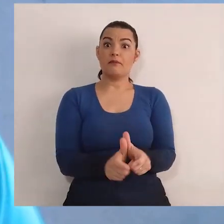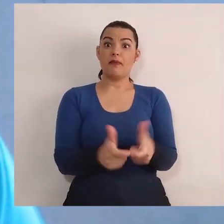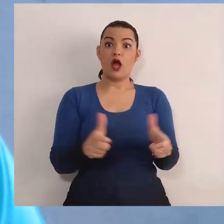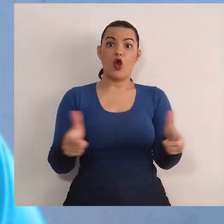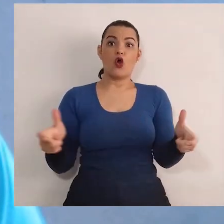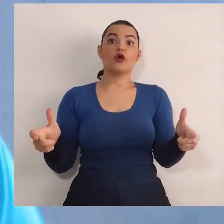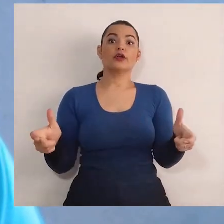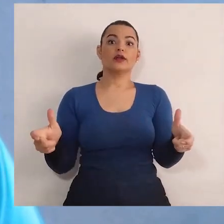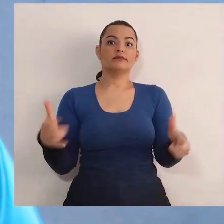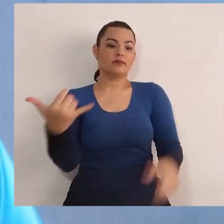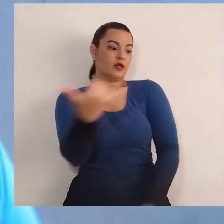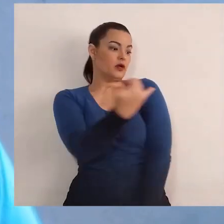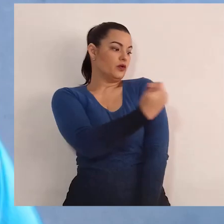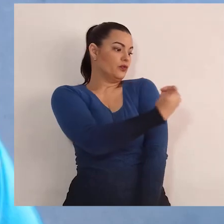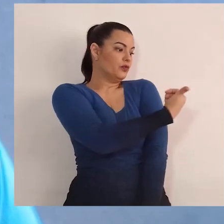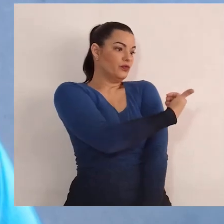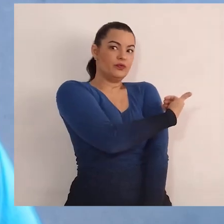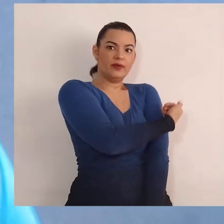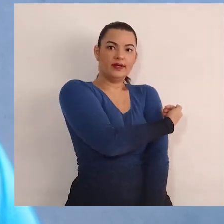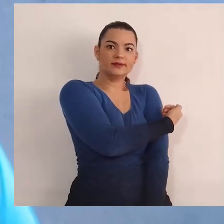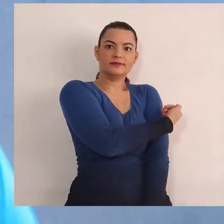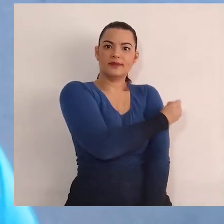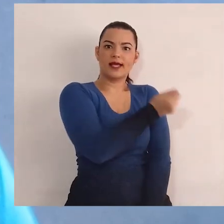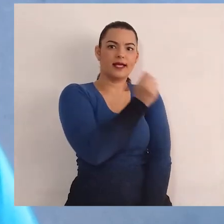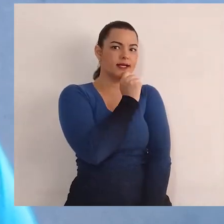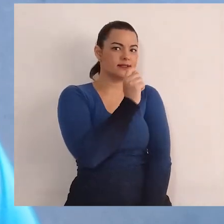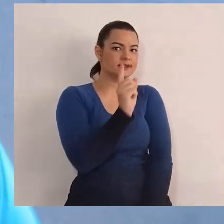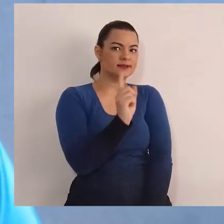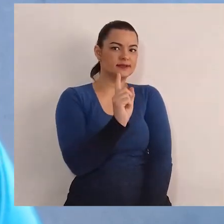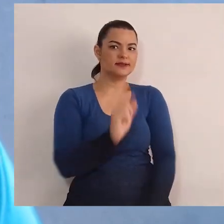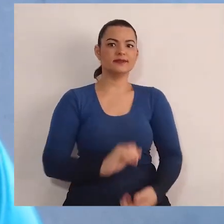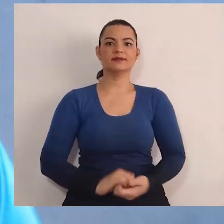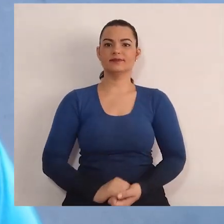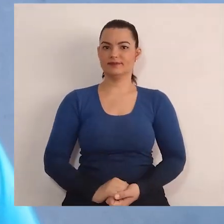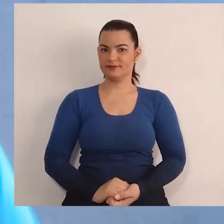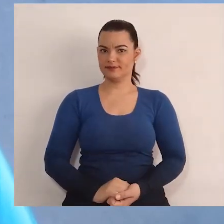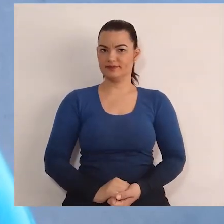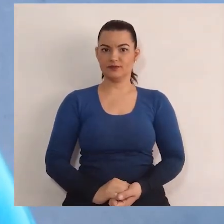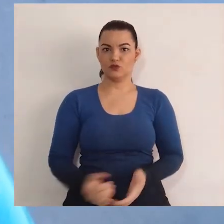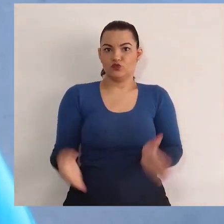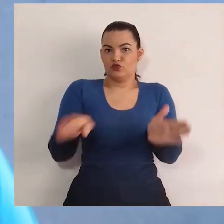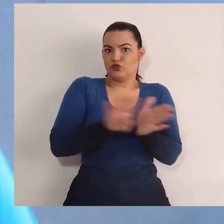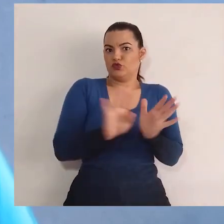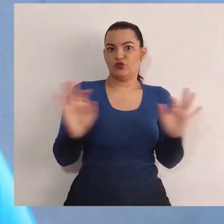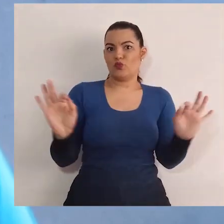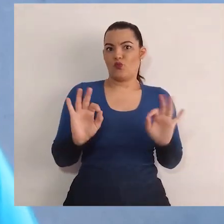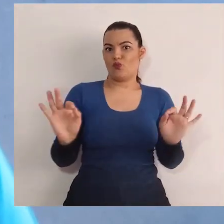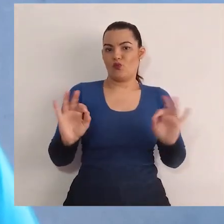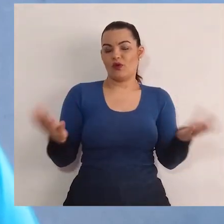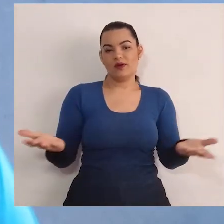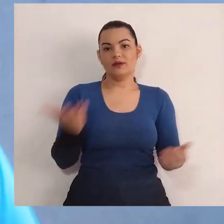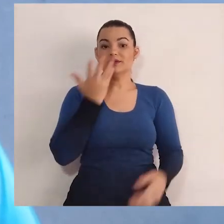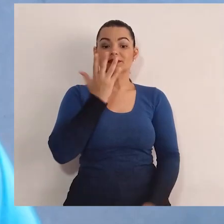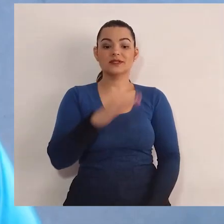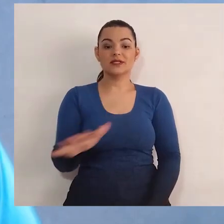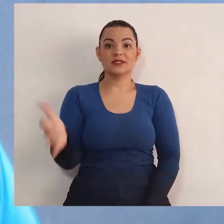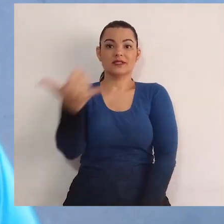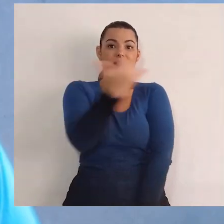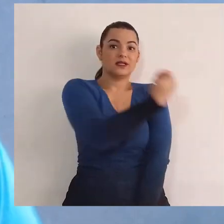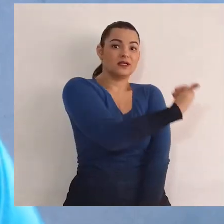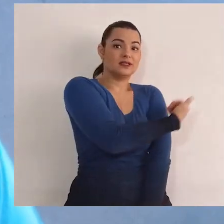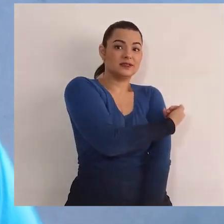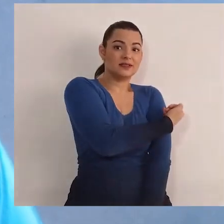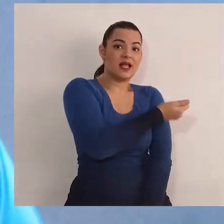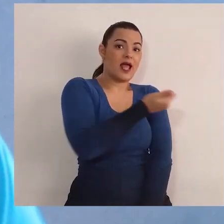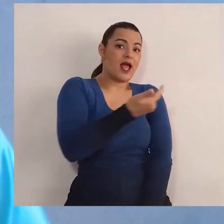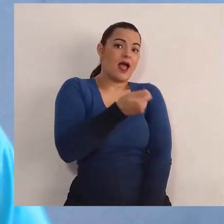que ainda não estão vacinadas, muitas não, né? No caso das crianças, ainda não chegou a vacinação